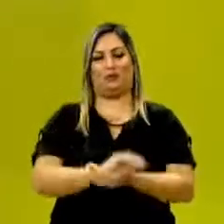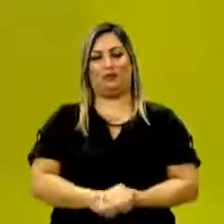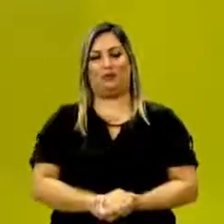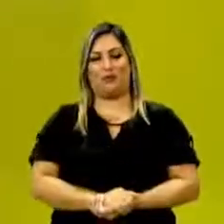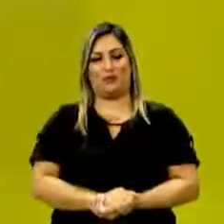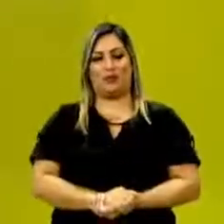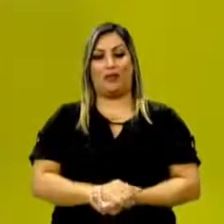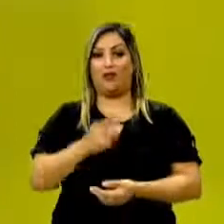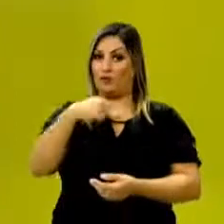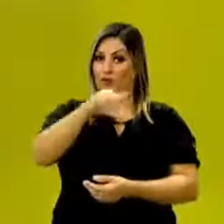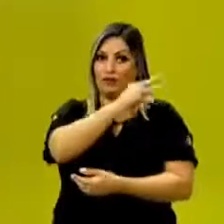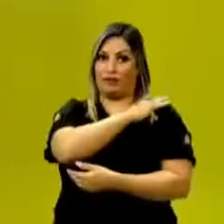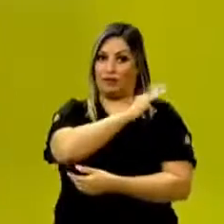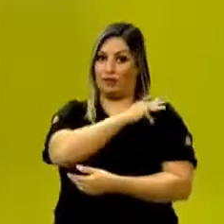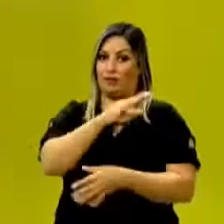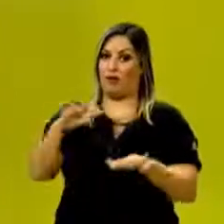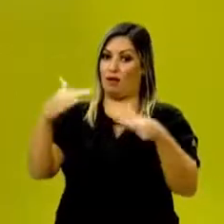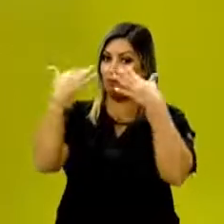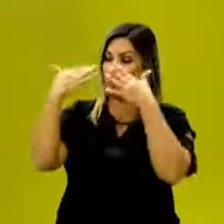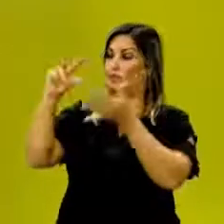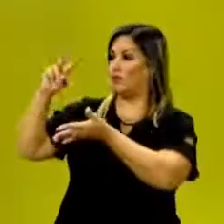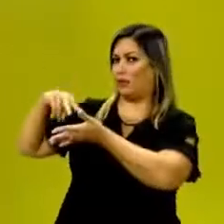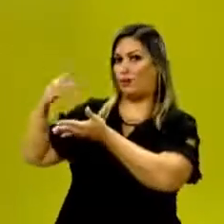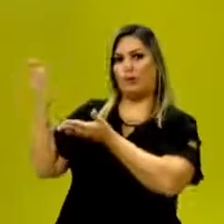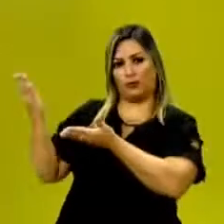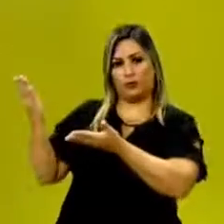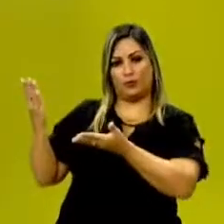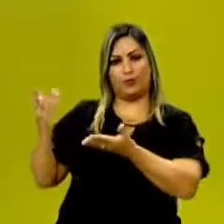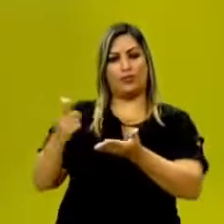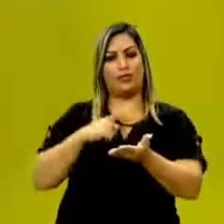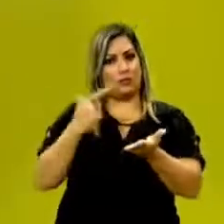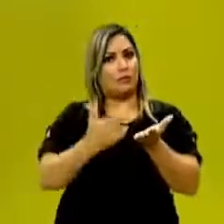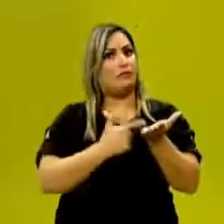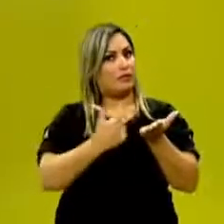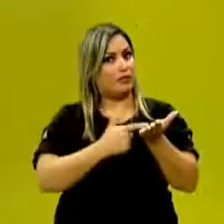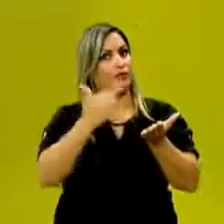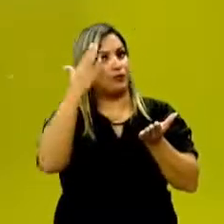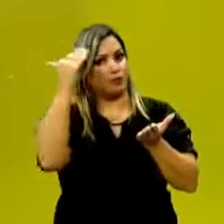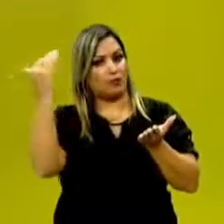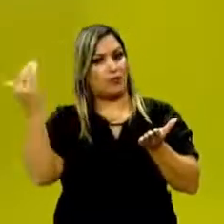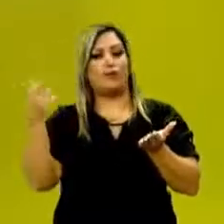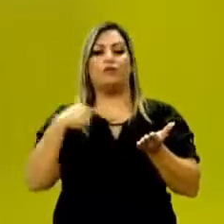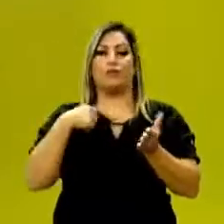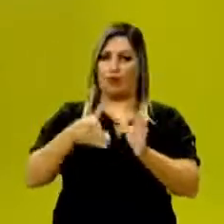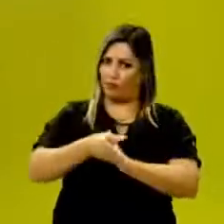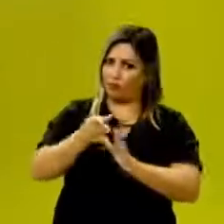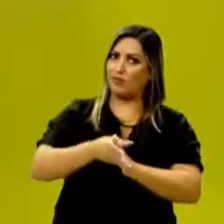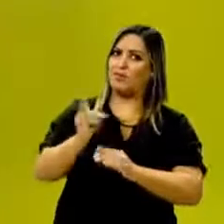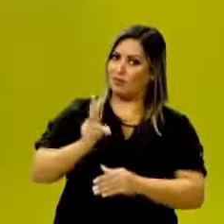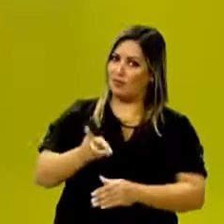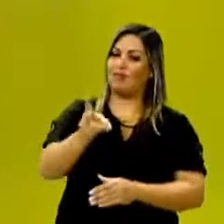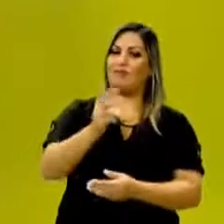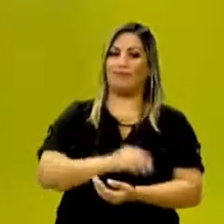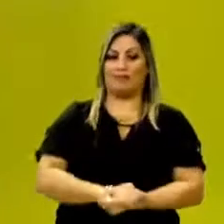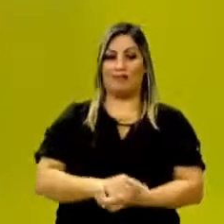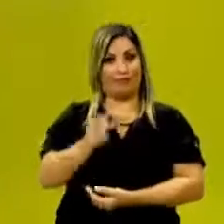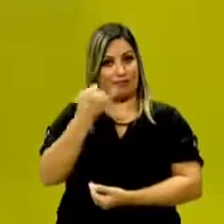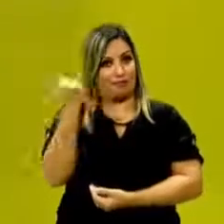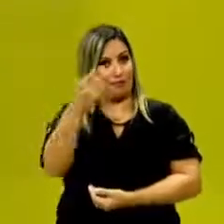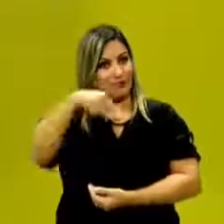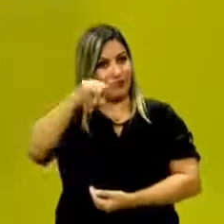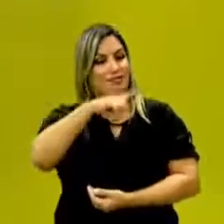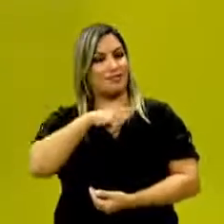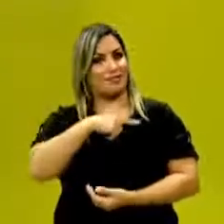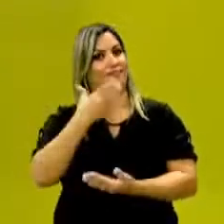estudantes da terceira série, estejam atentos às leituras. Essas são obras que eu muito recomendo. É importante que vocês